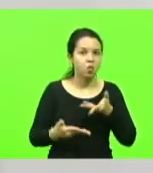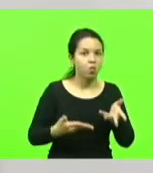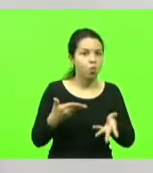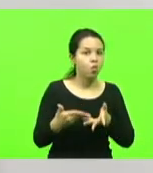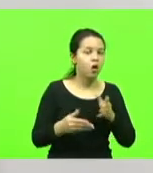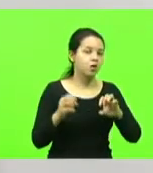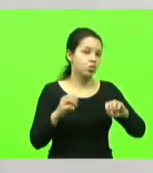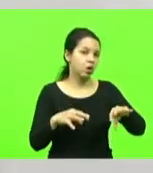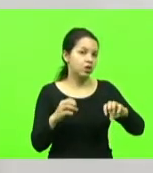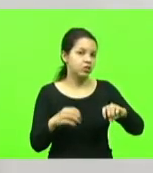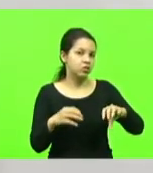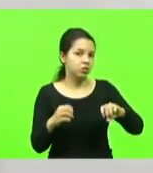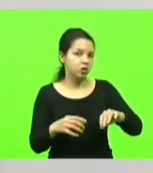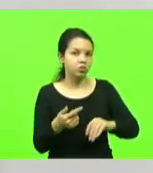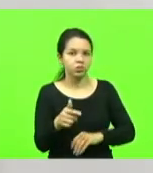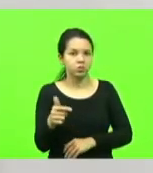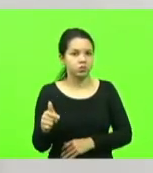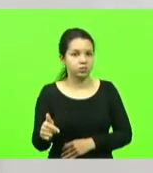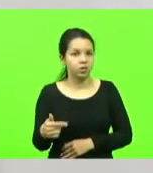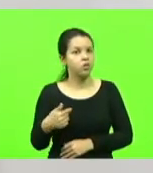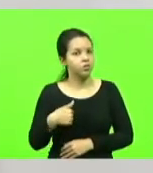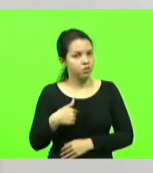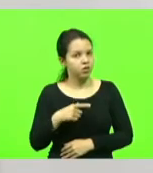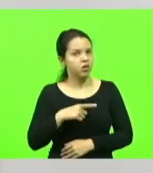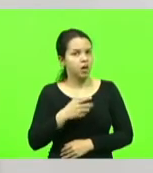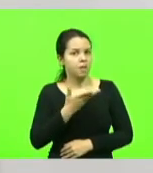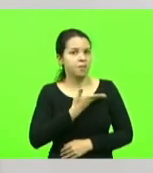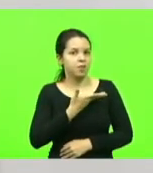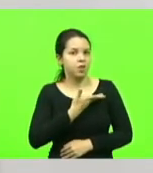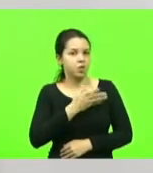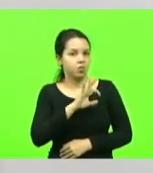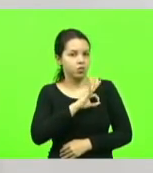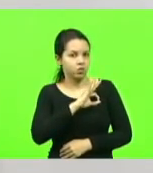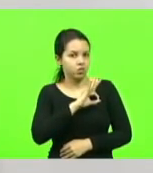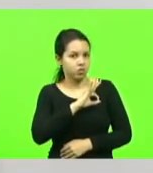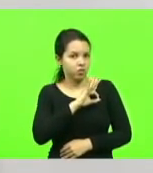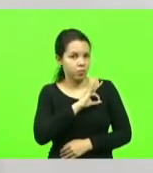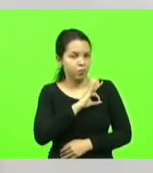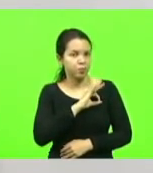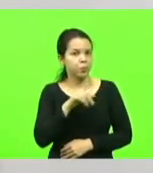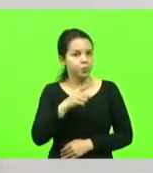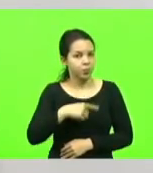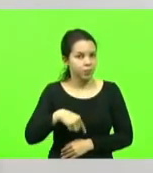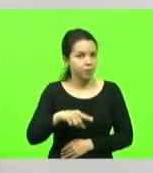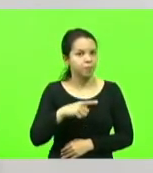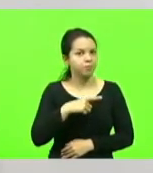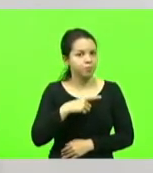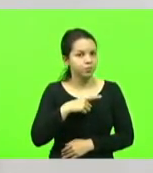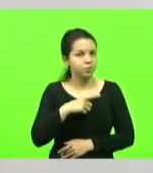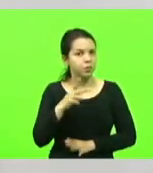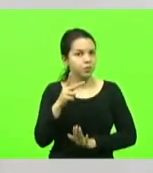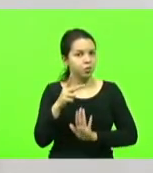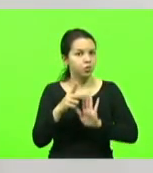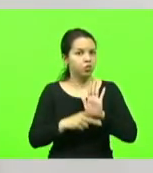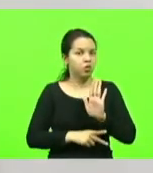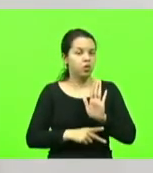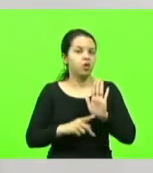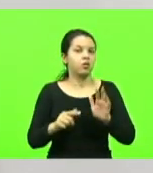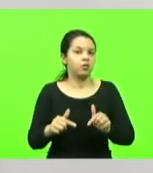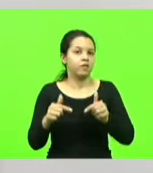Olha, eu tenho uns amigos policiais que a gente tem um projeto que se chama intervenção